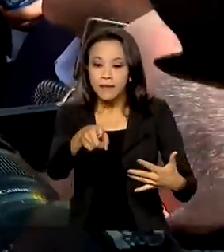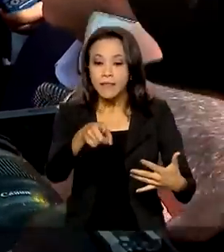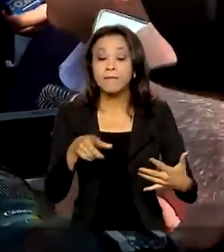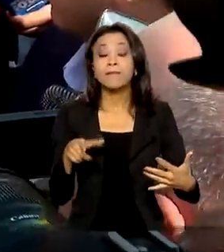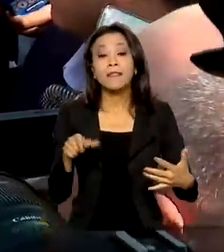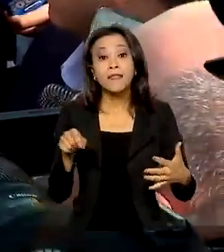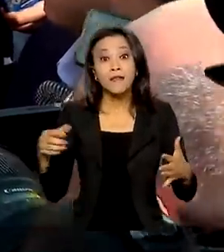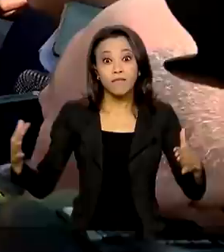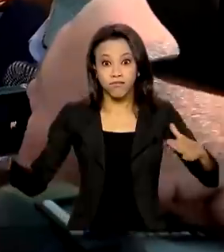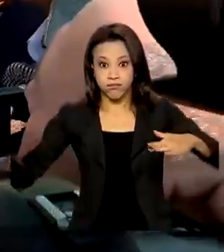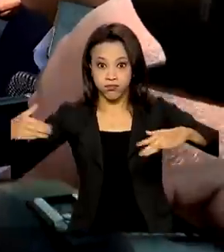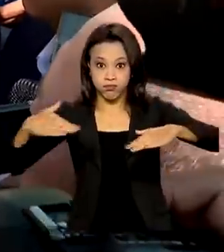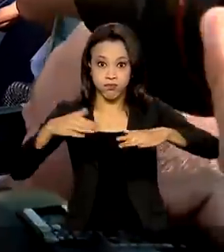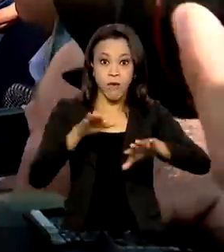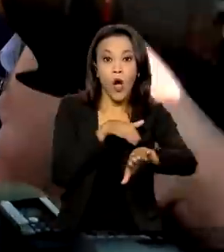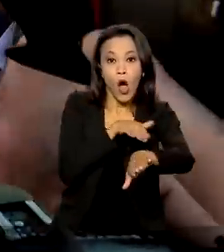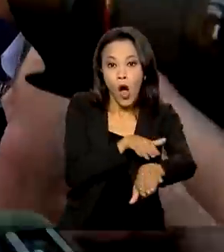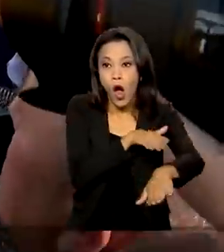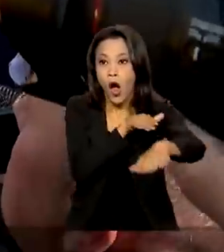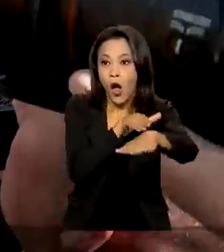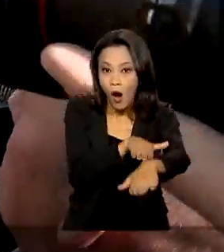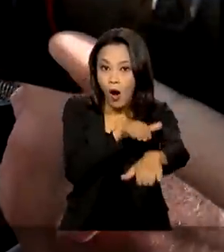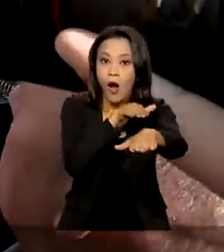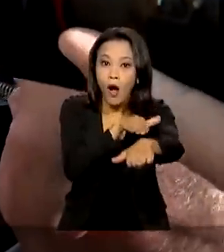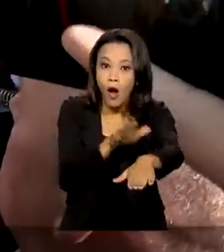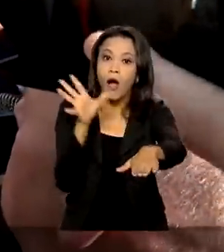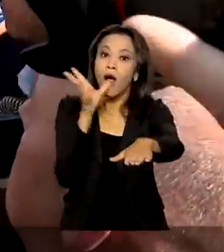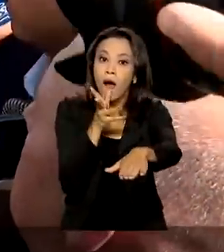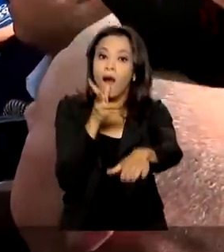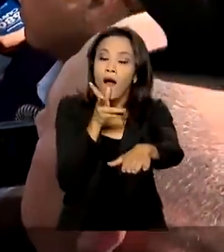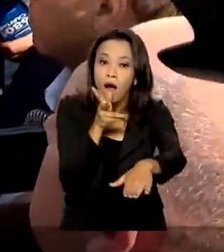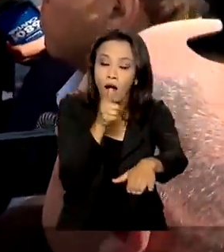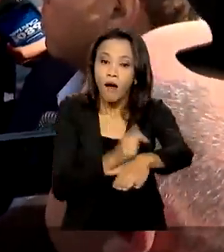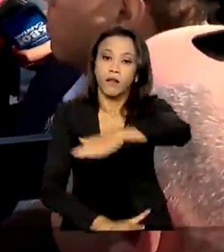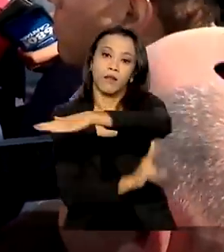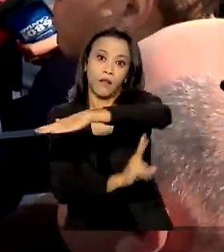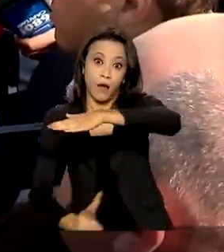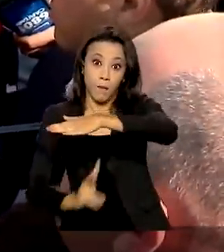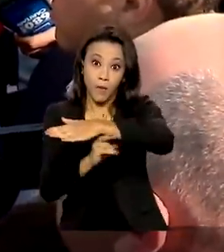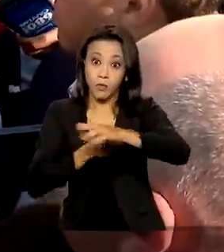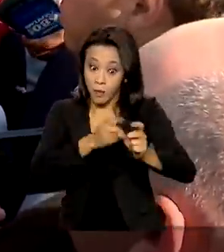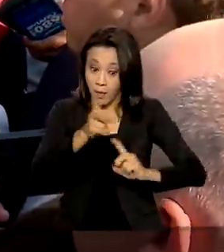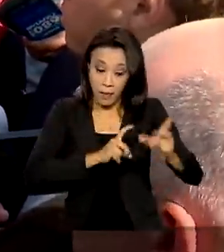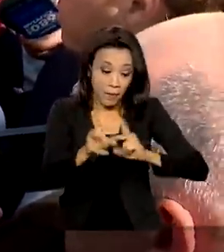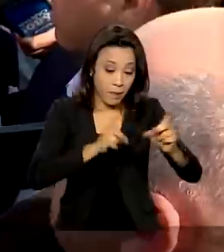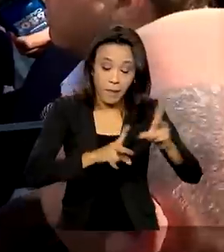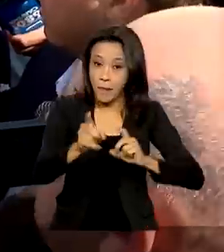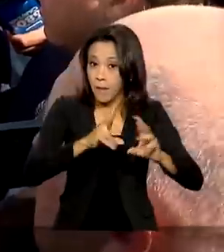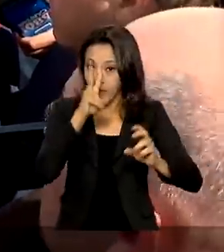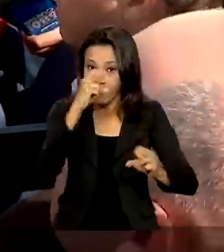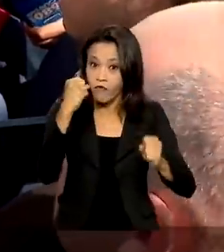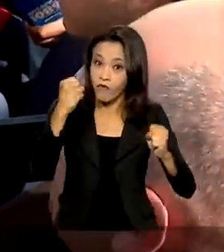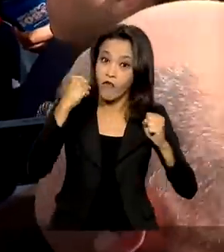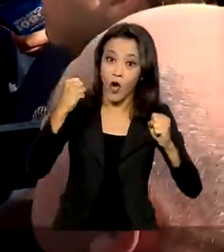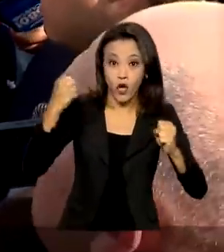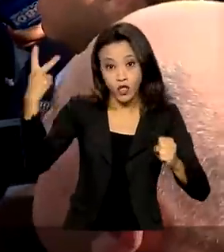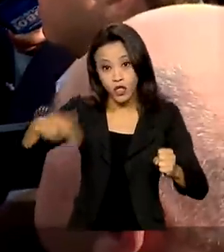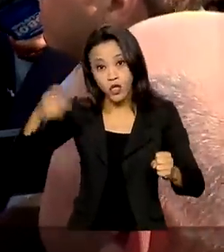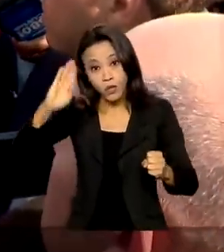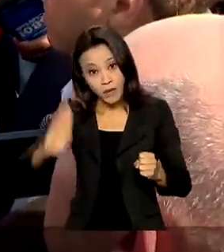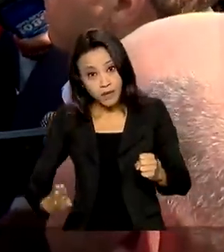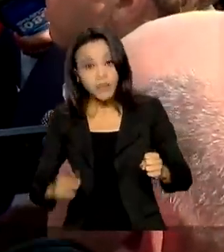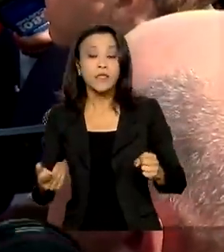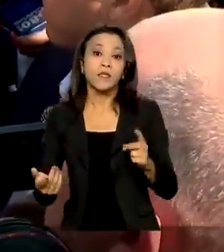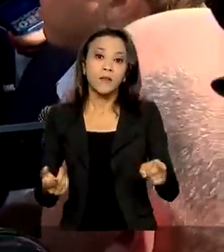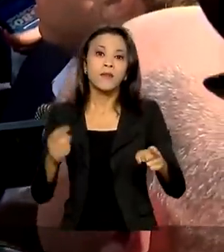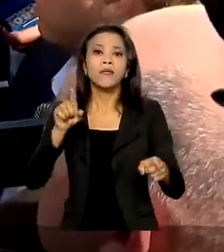Amizade se passa horas em poder cruzar o Ponte da Amizade. Nós temos um comércio muito forte com a República Federativa do Brasil. E depois